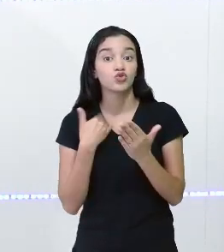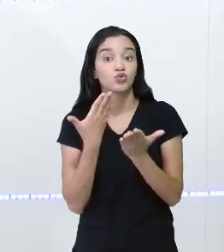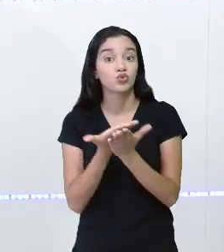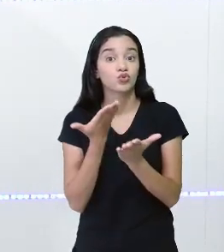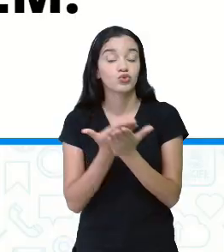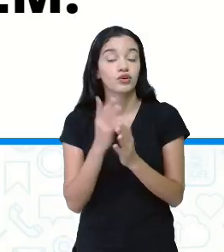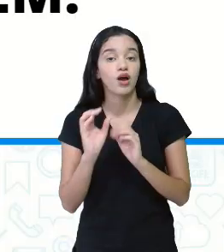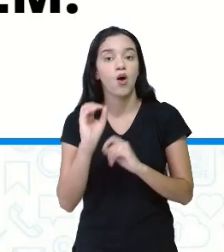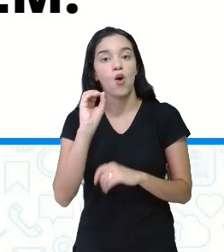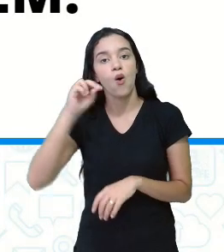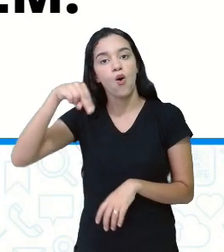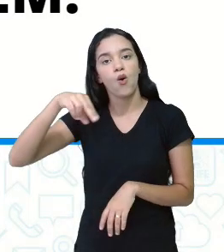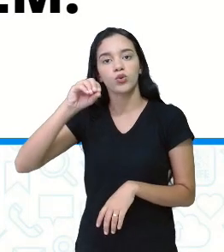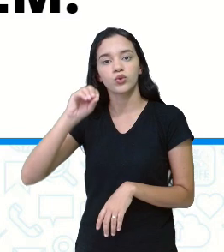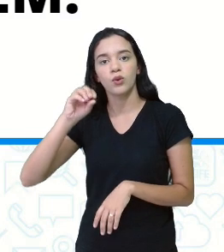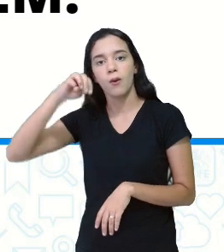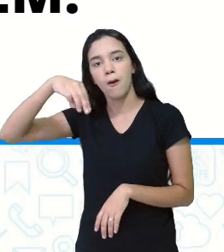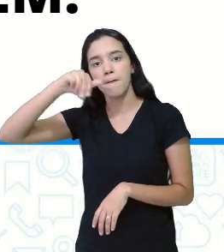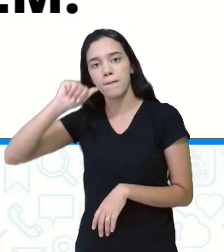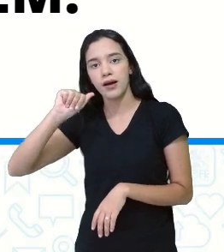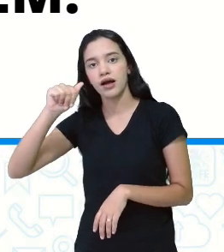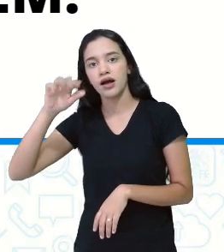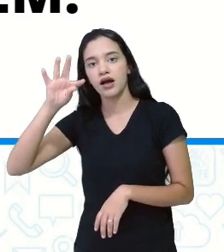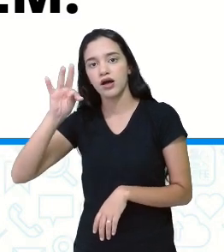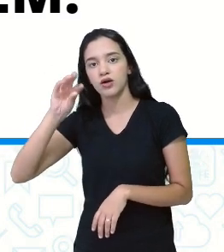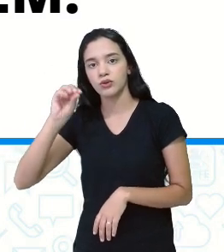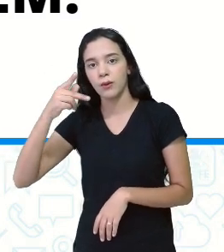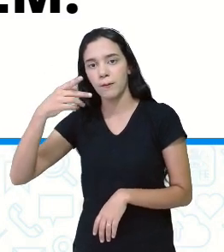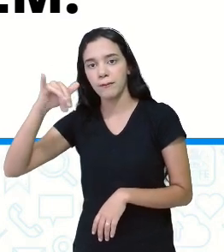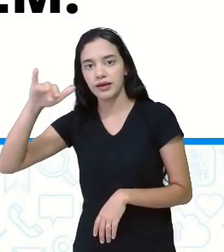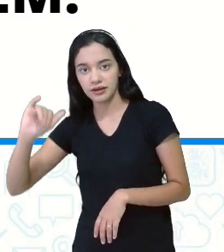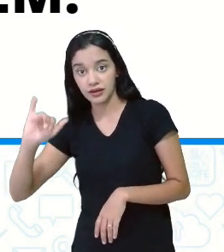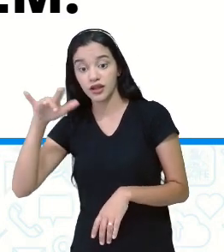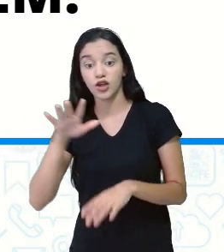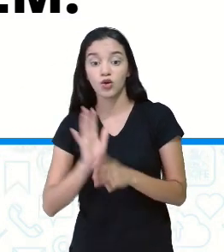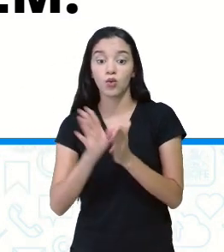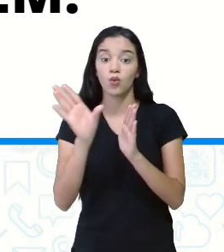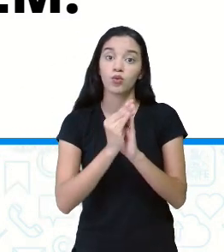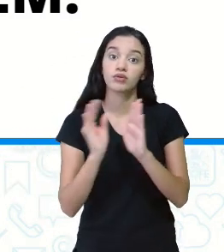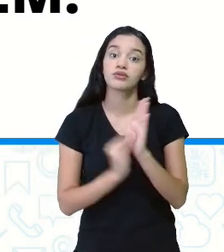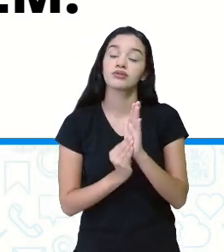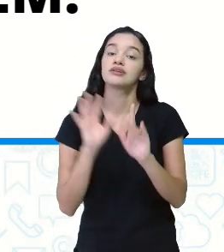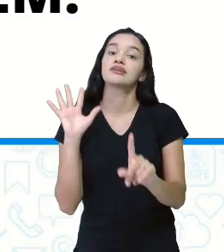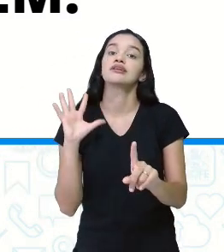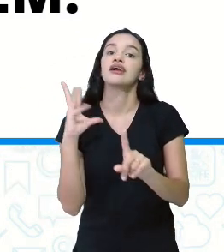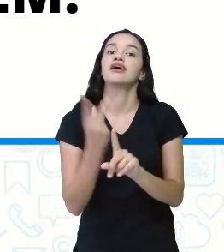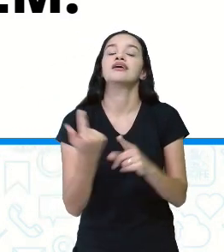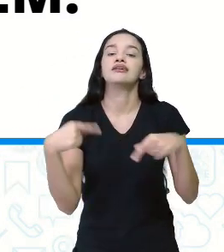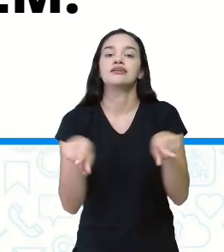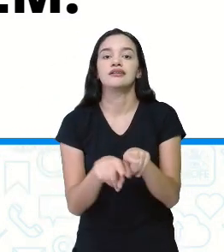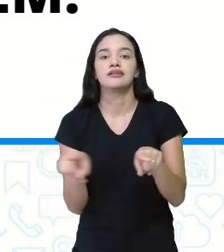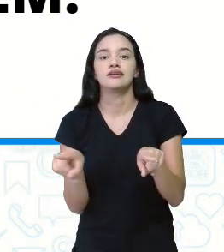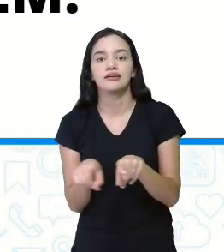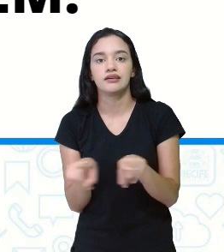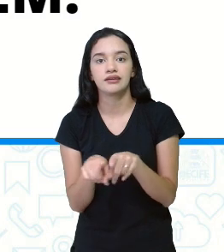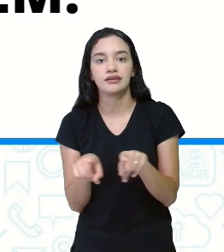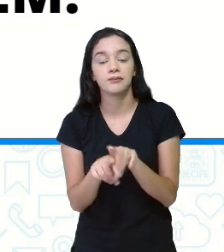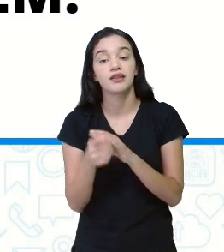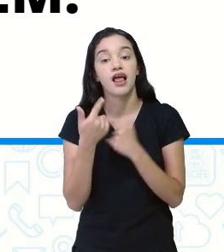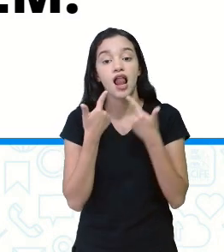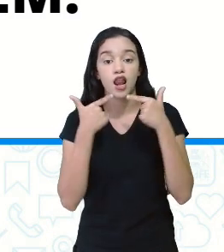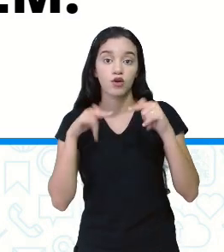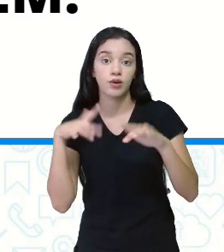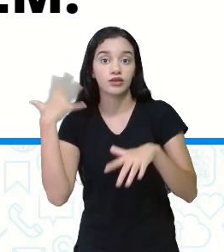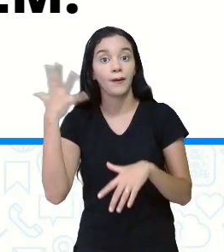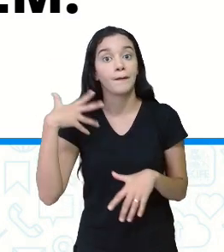onomatopeia. E a gente, onomatopeia é um conteúdo de arte e faz parte da linguagem música. Vocês